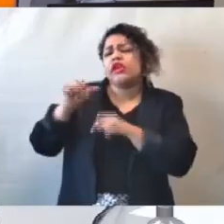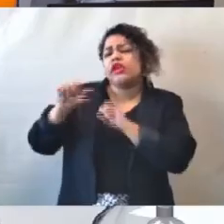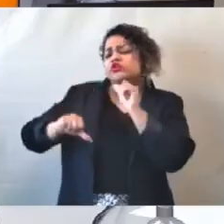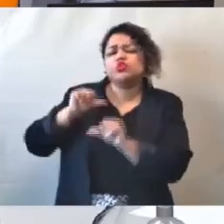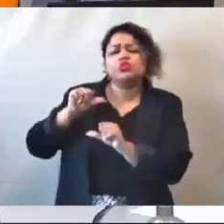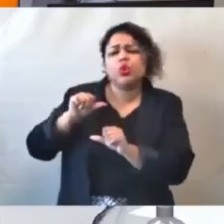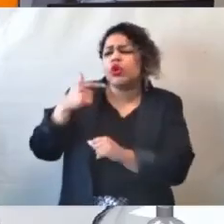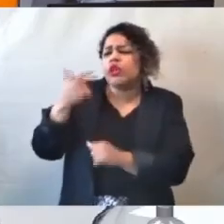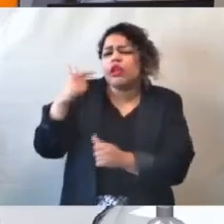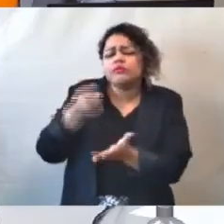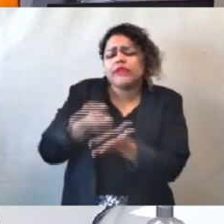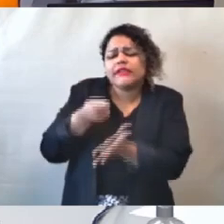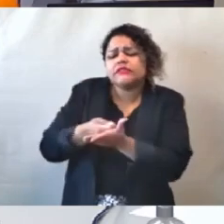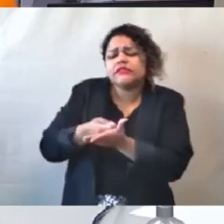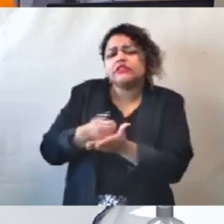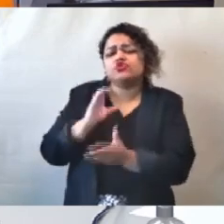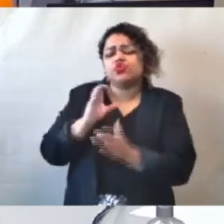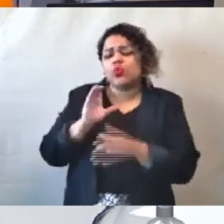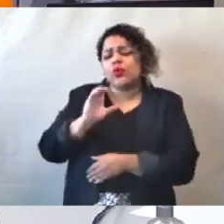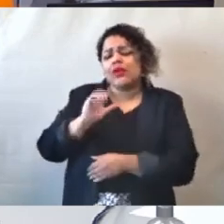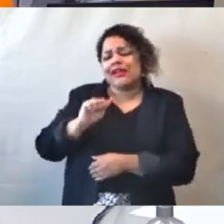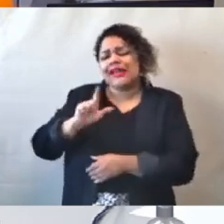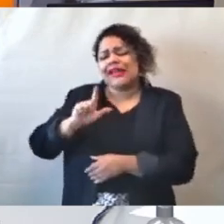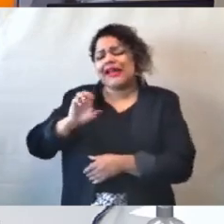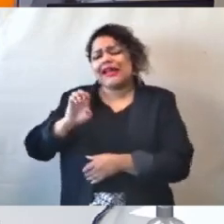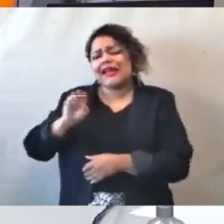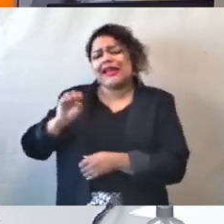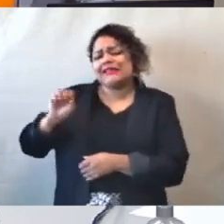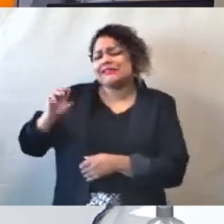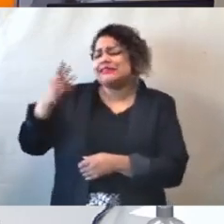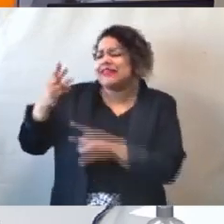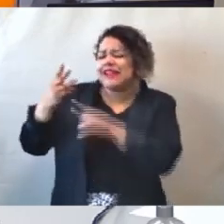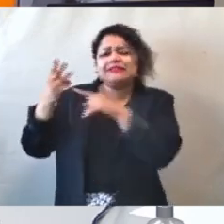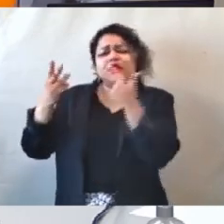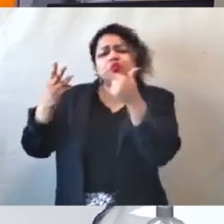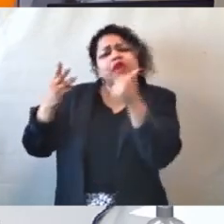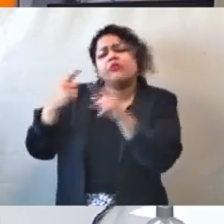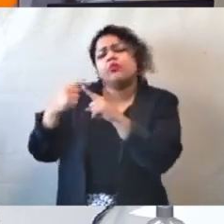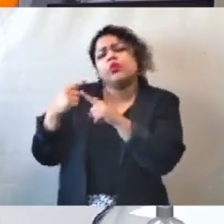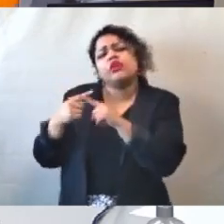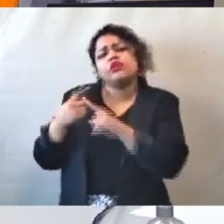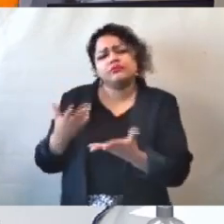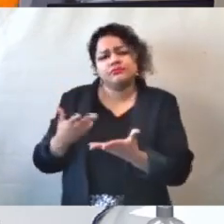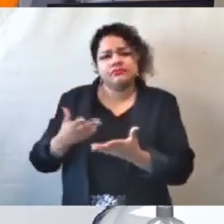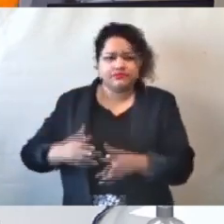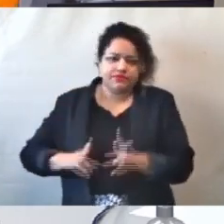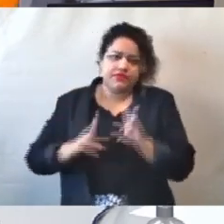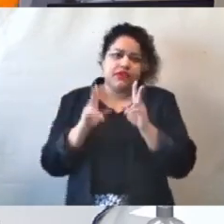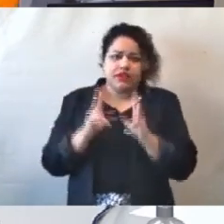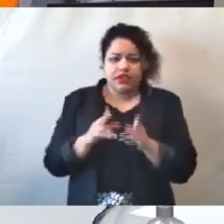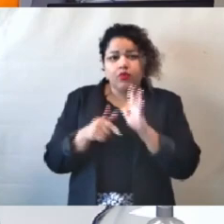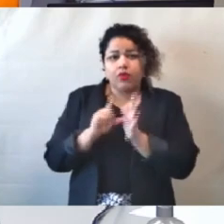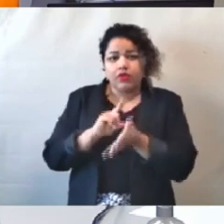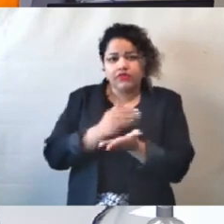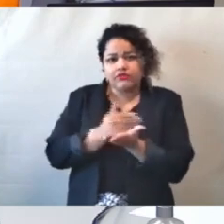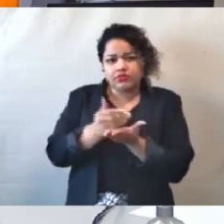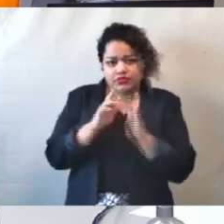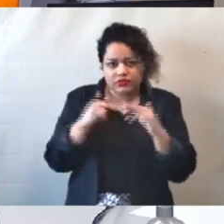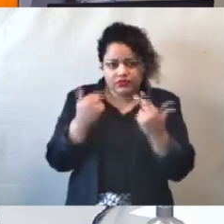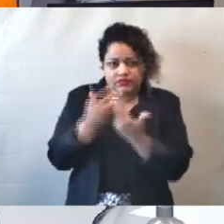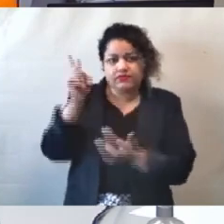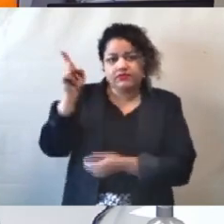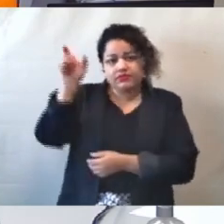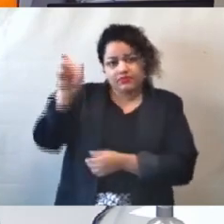Eu faço o registro, conforme informado no início dessa reunião, que o investigado optou pela faculdade